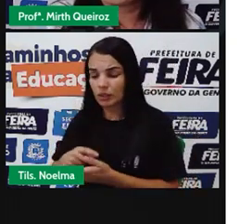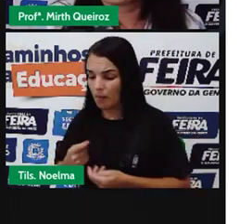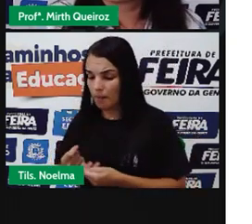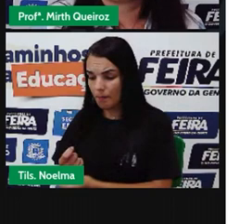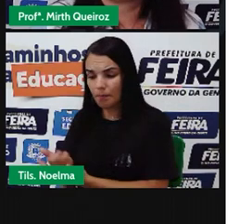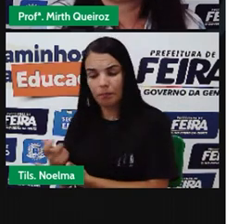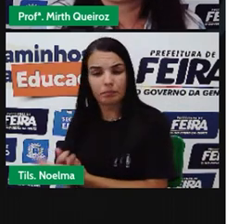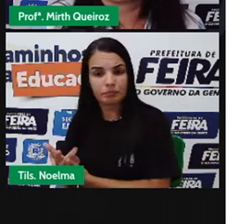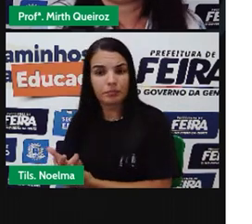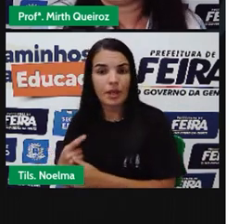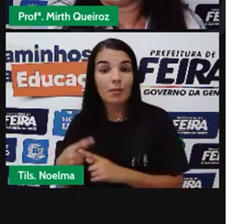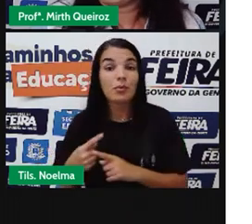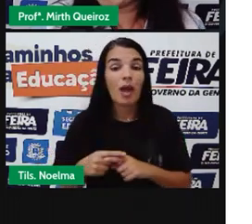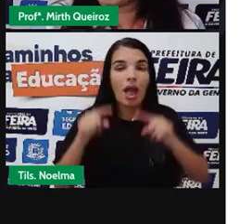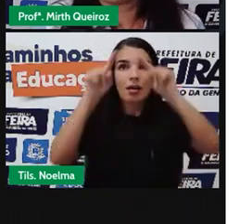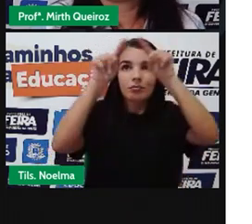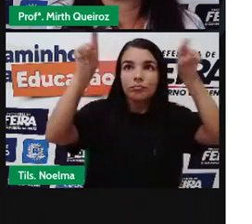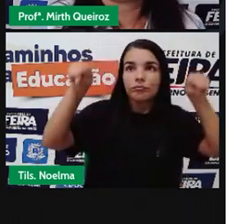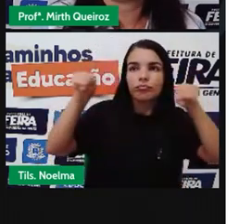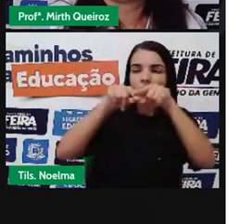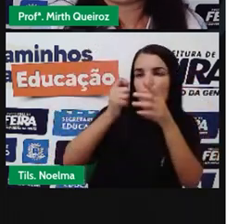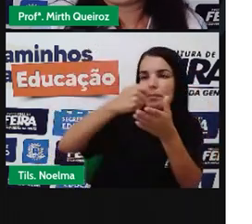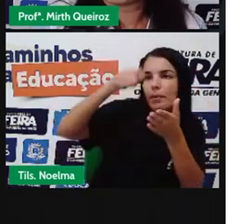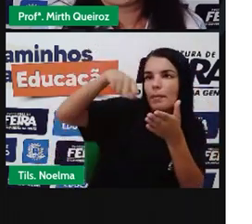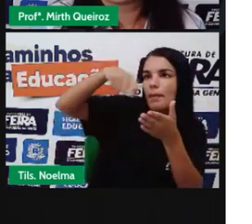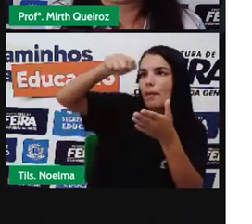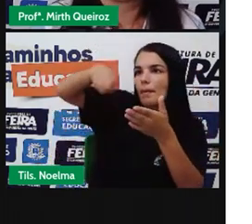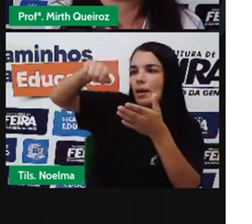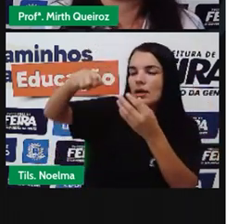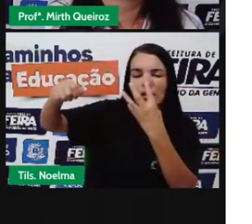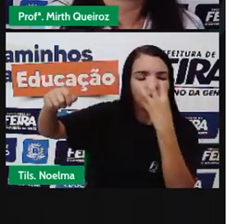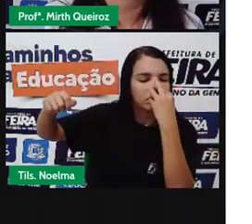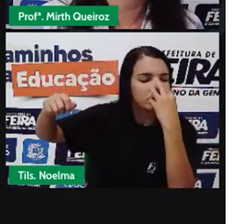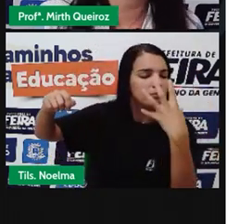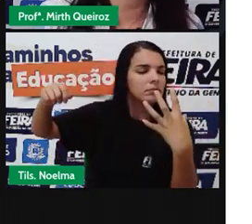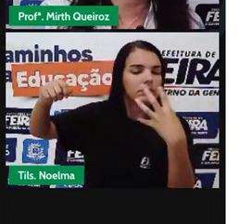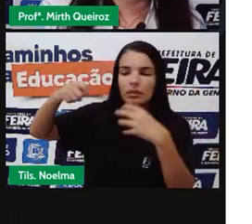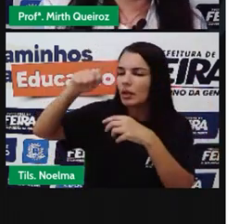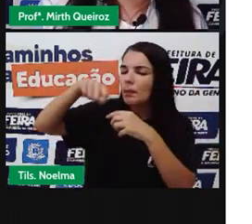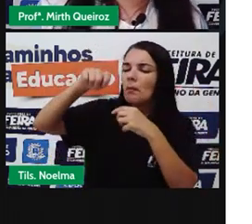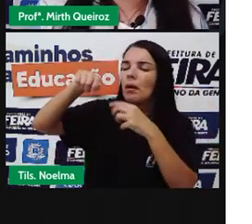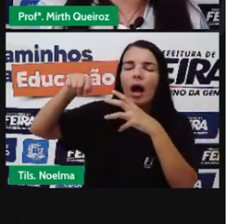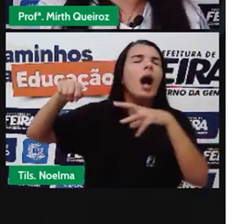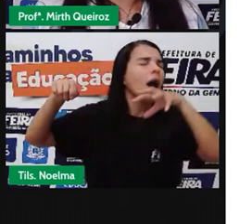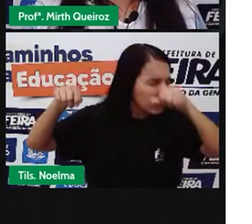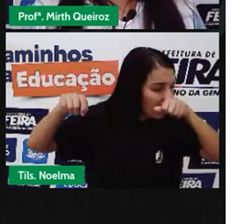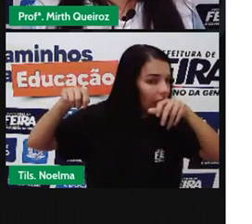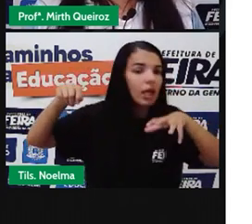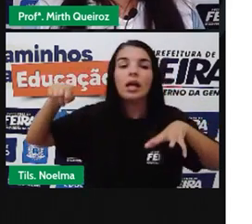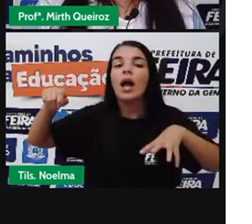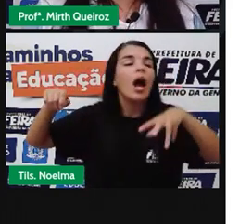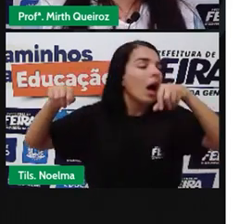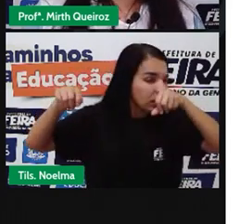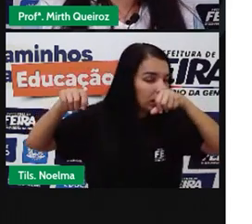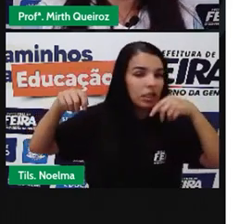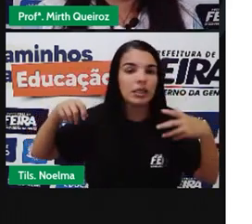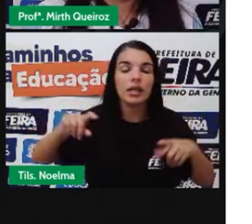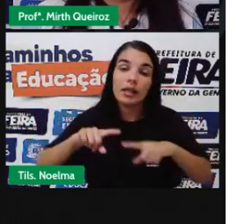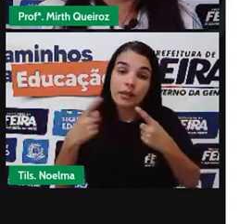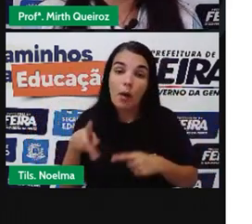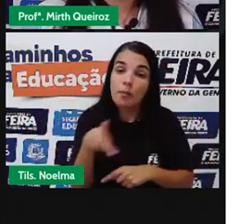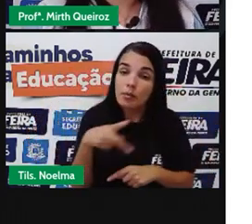giz Pode provocar Problemas de saúde Principalmente Respiratórios Aí Aos professores E com esses professores